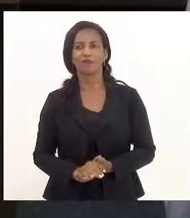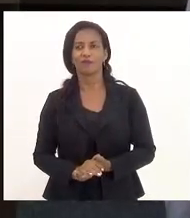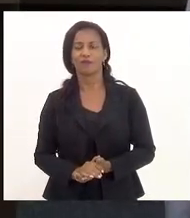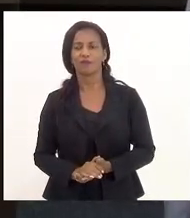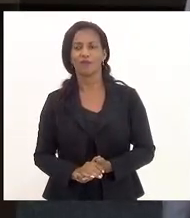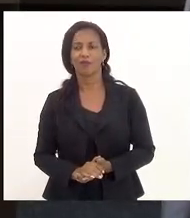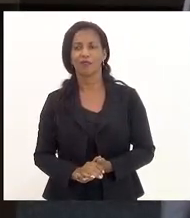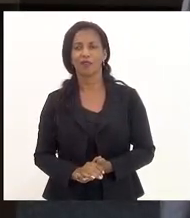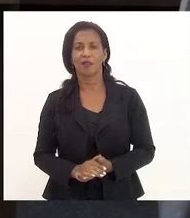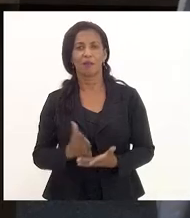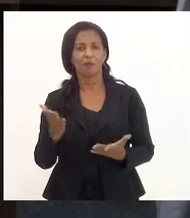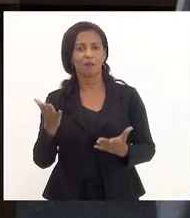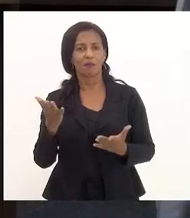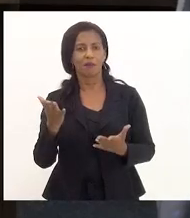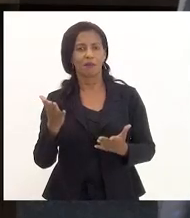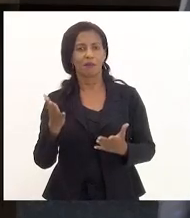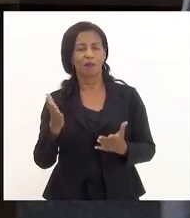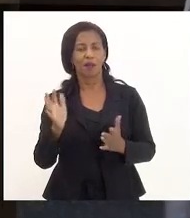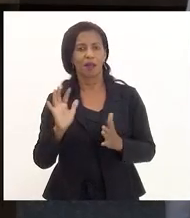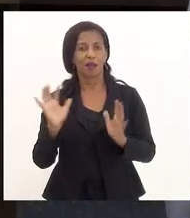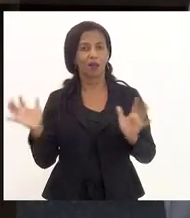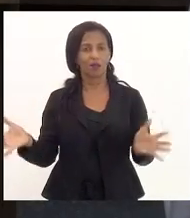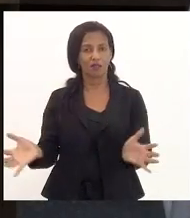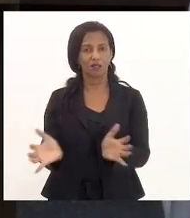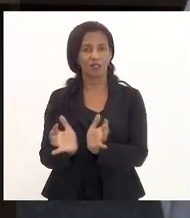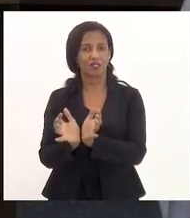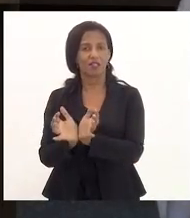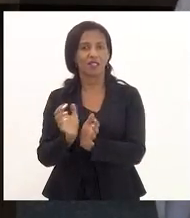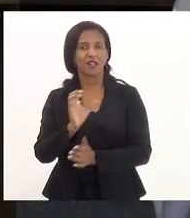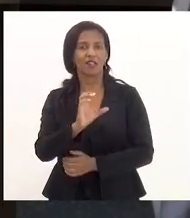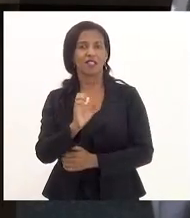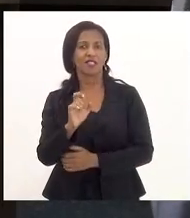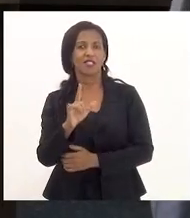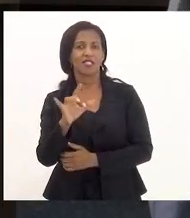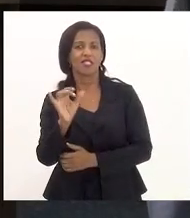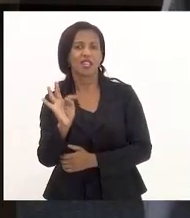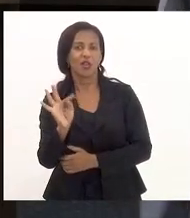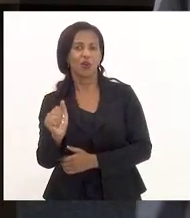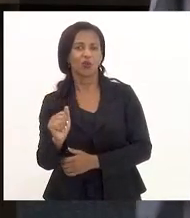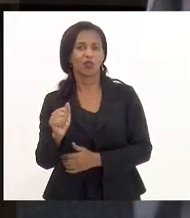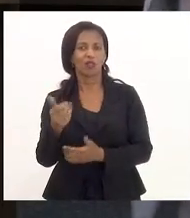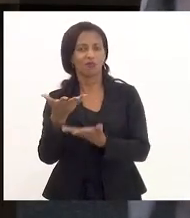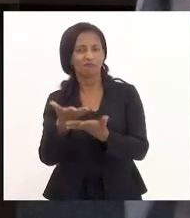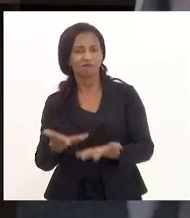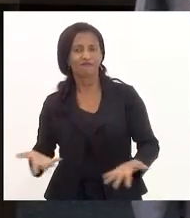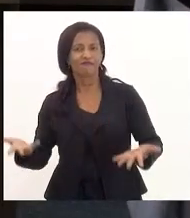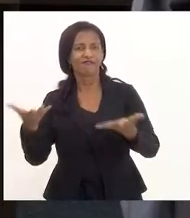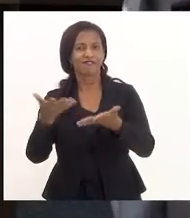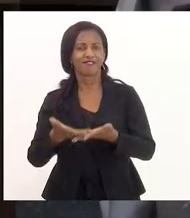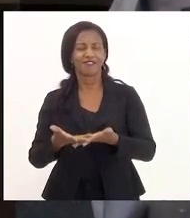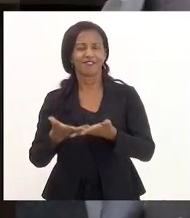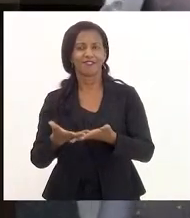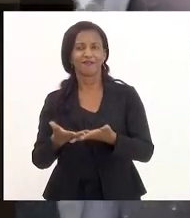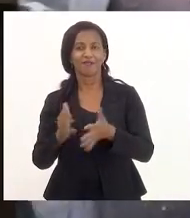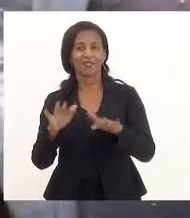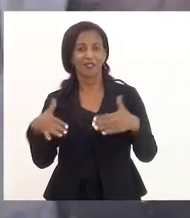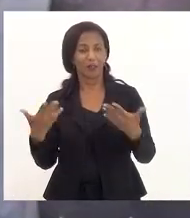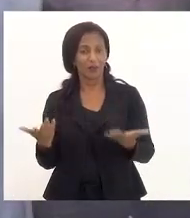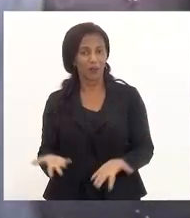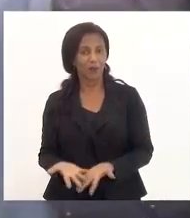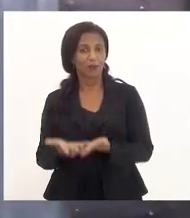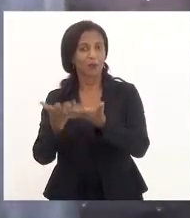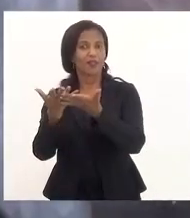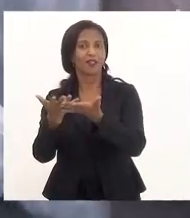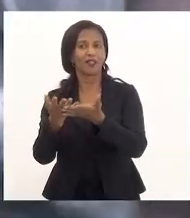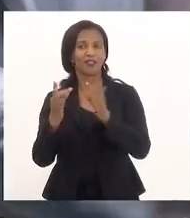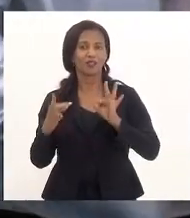civilização celta fazer suas comemorações místicas. Então, em homenagem